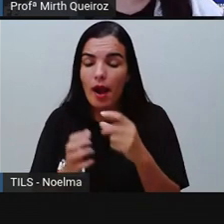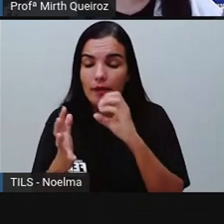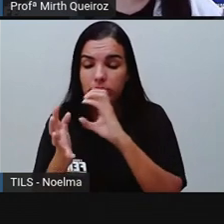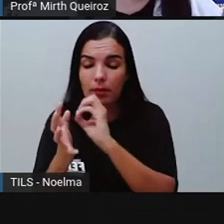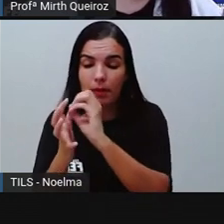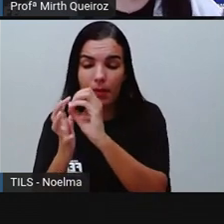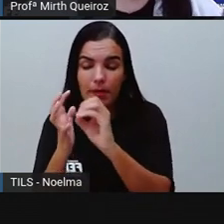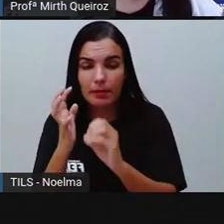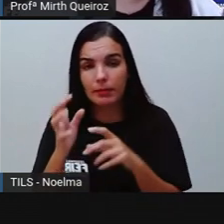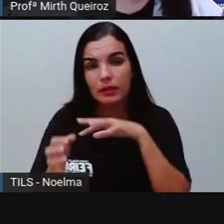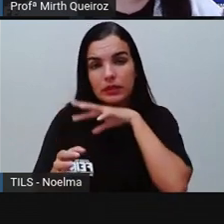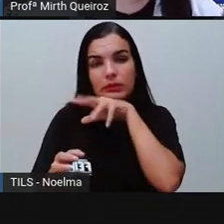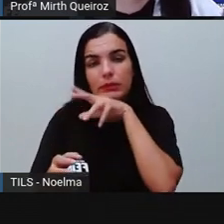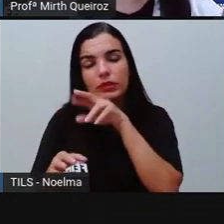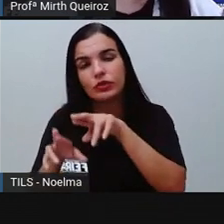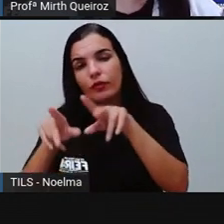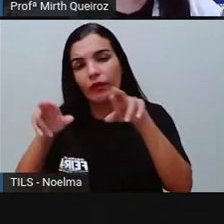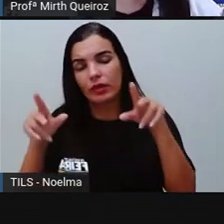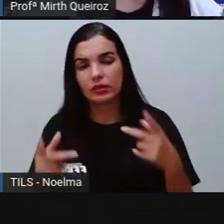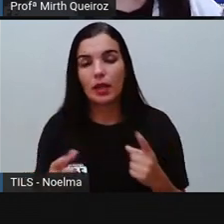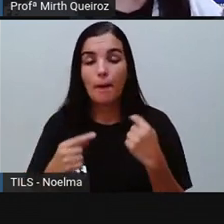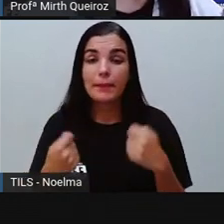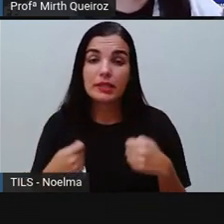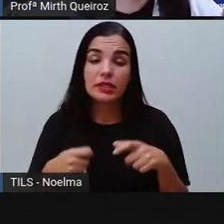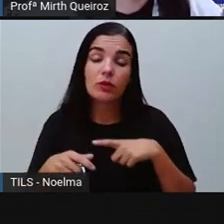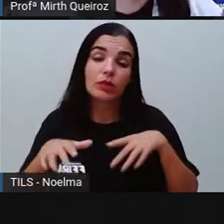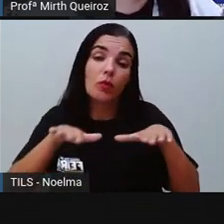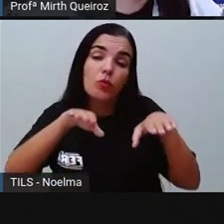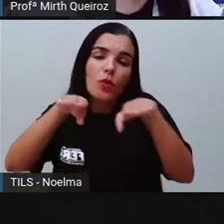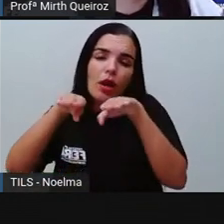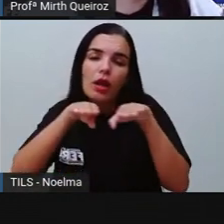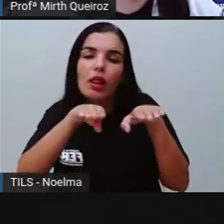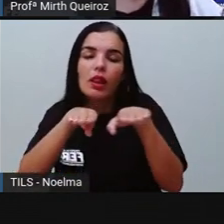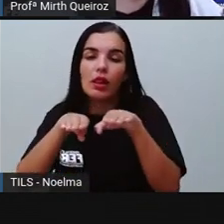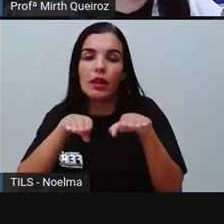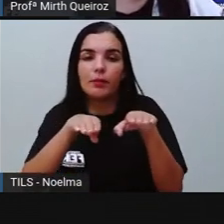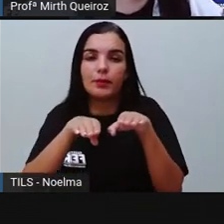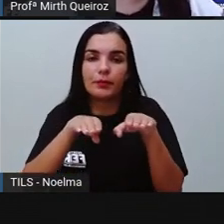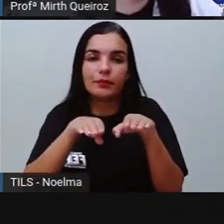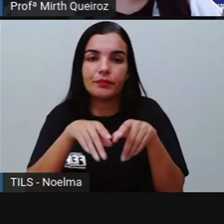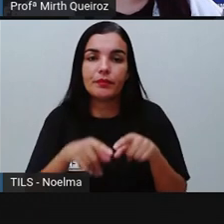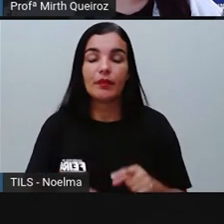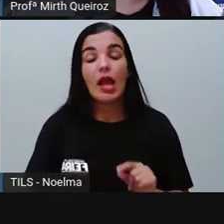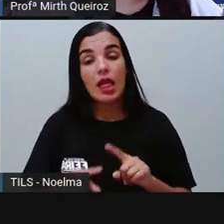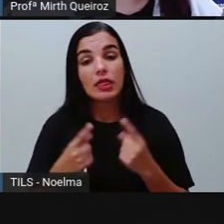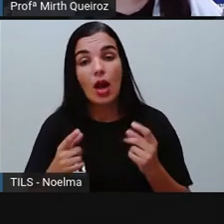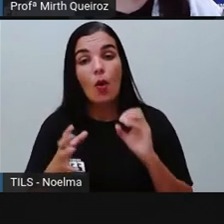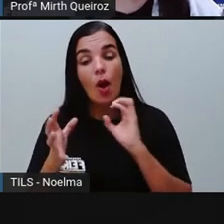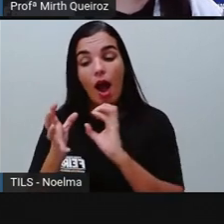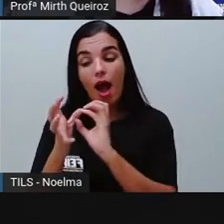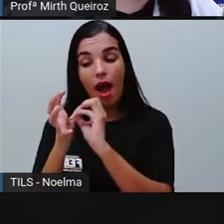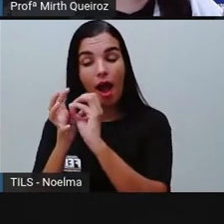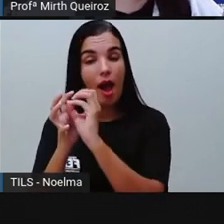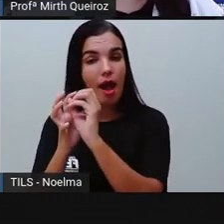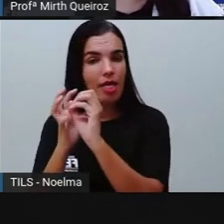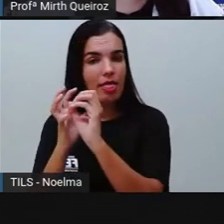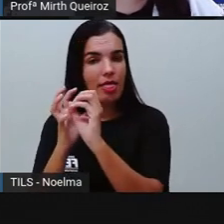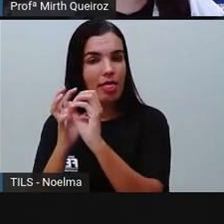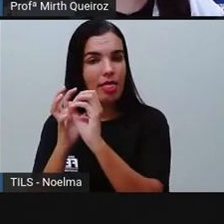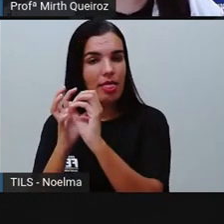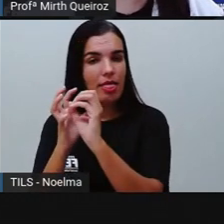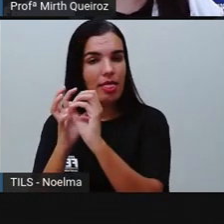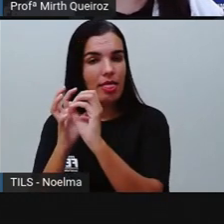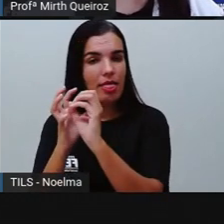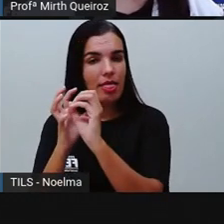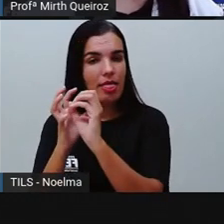espécies. Então, é preciso que haja esse equilíbrio, né? E a cadeia alimentar, ela vai favorecer